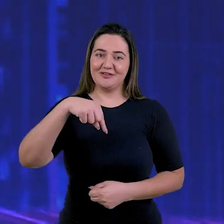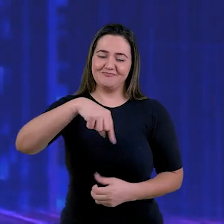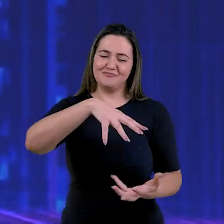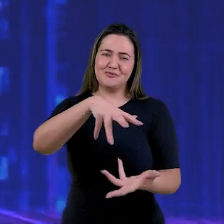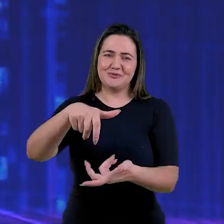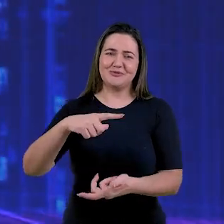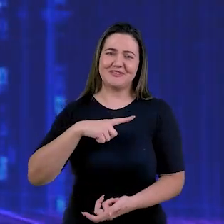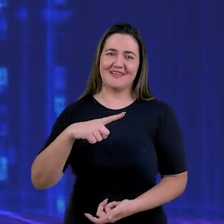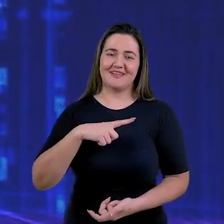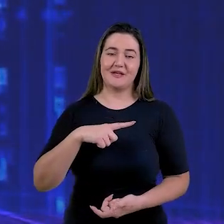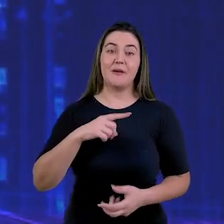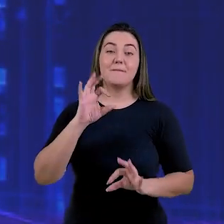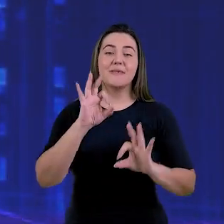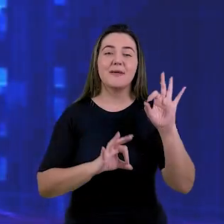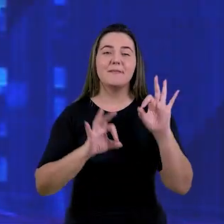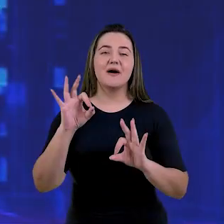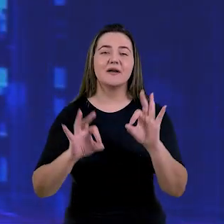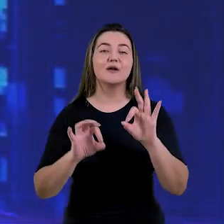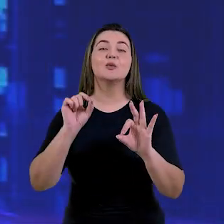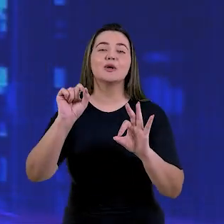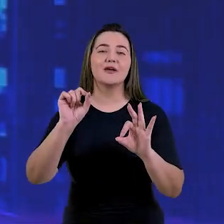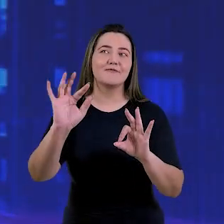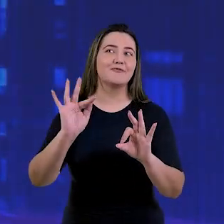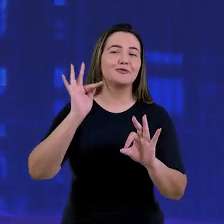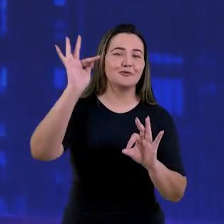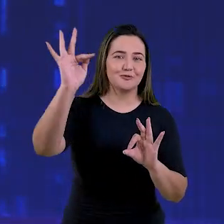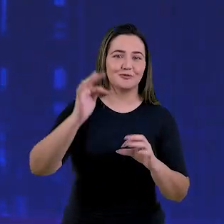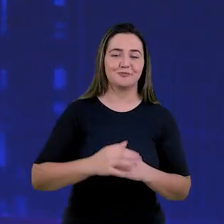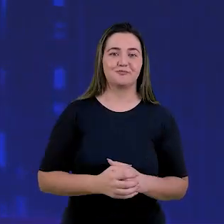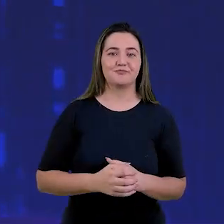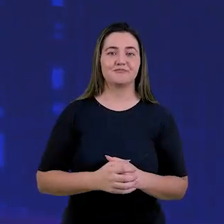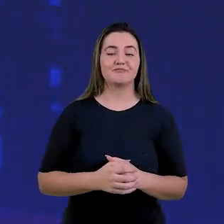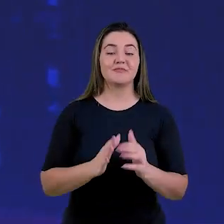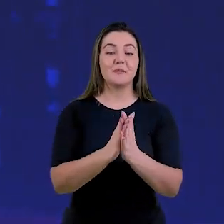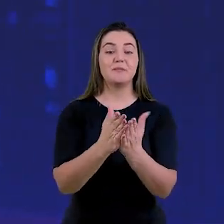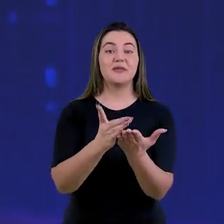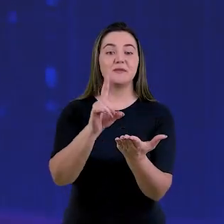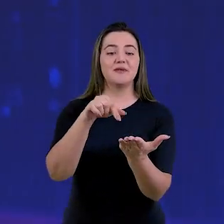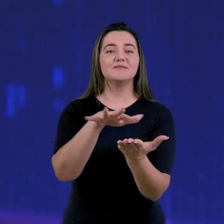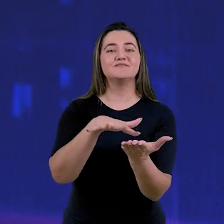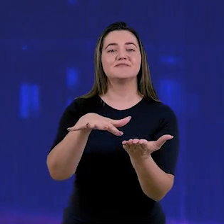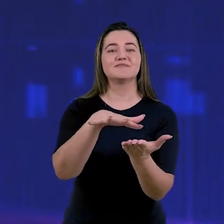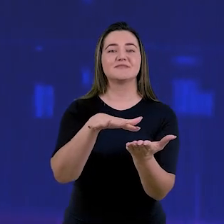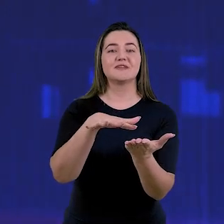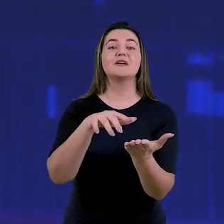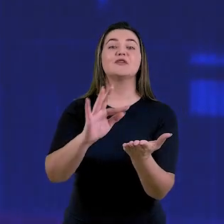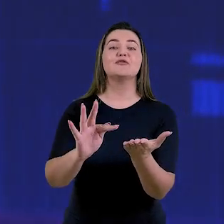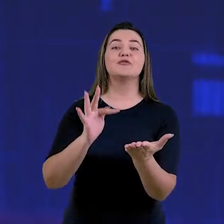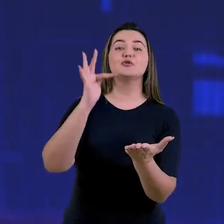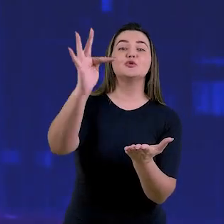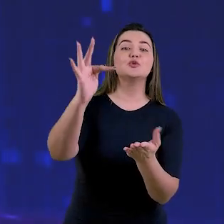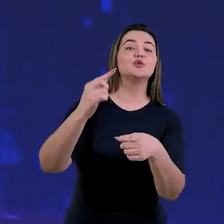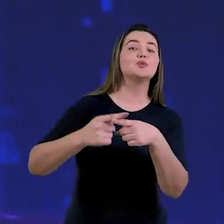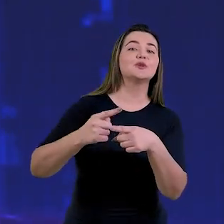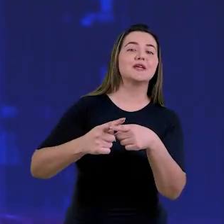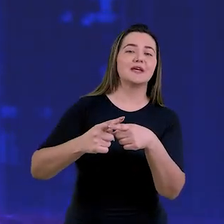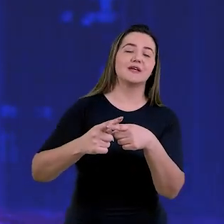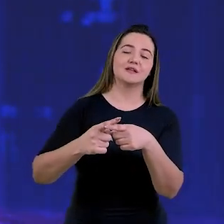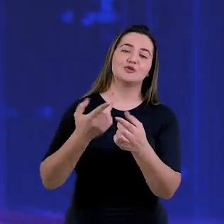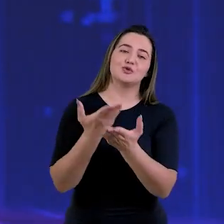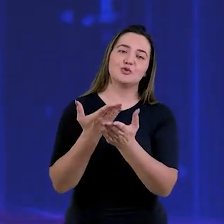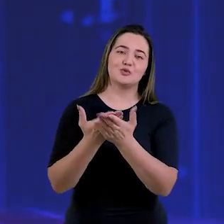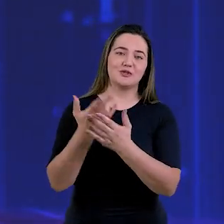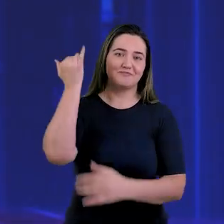estamos aqui nessa terra, nos preparando para tudo aquilo que virá. É Arena porque discutimos a Bíblia e é do futuro porque nós